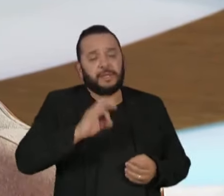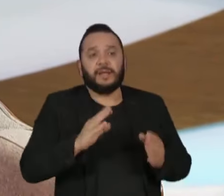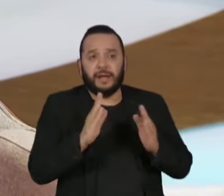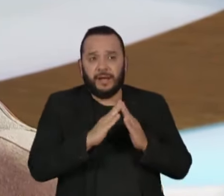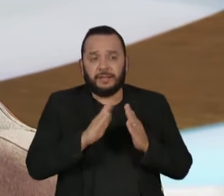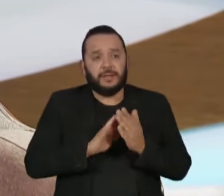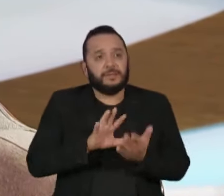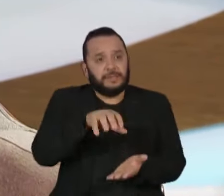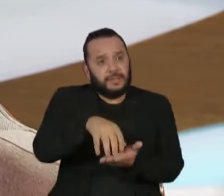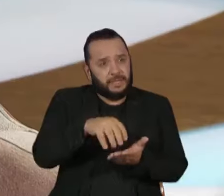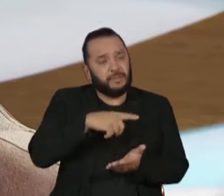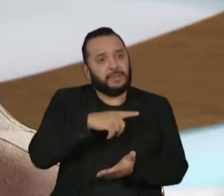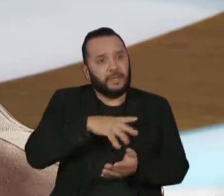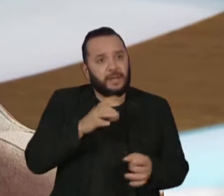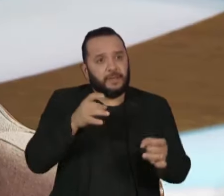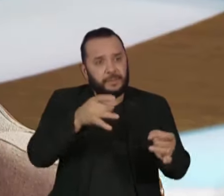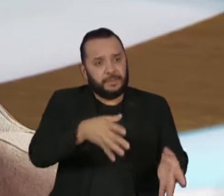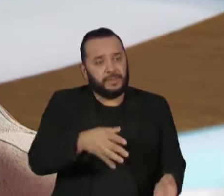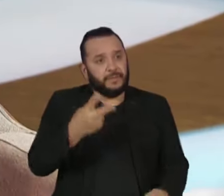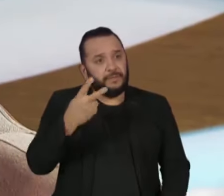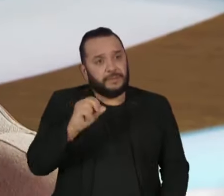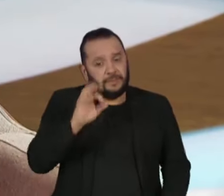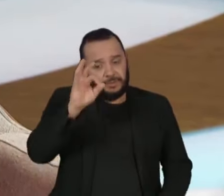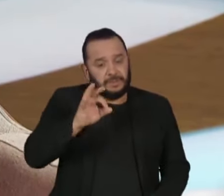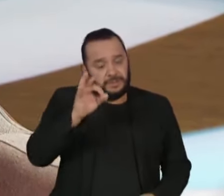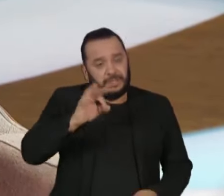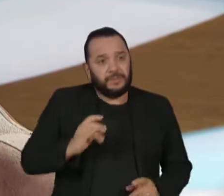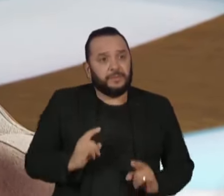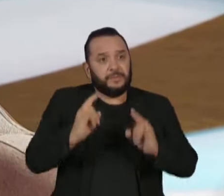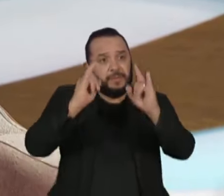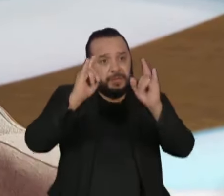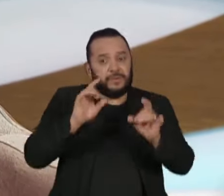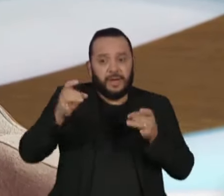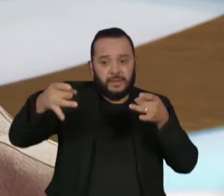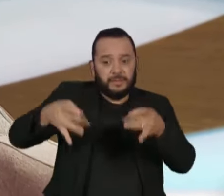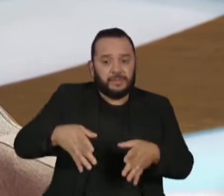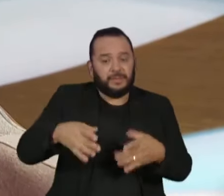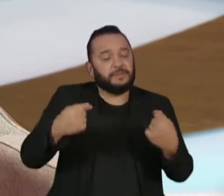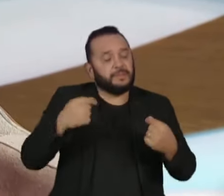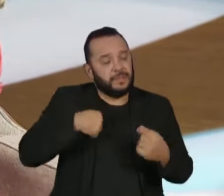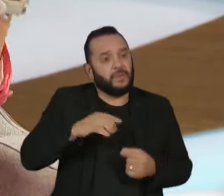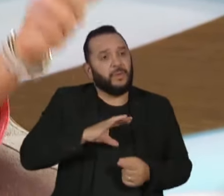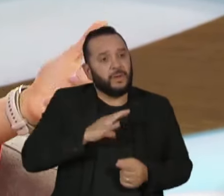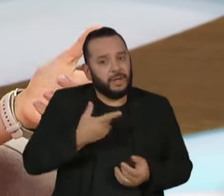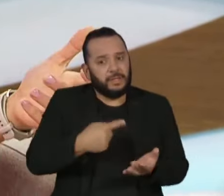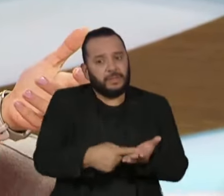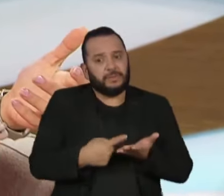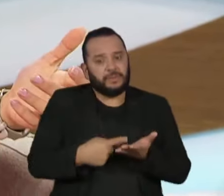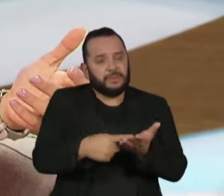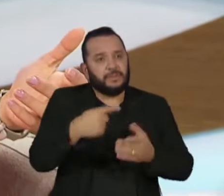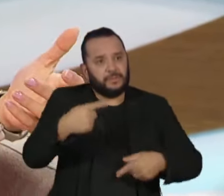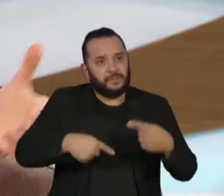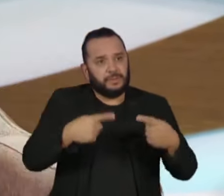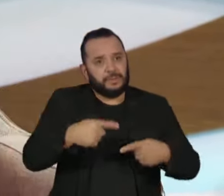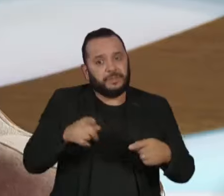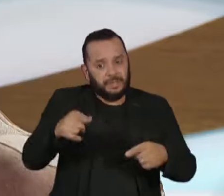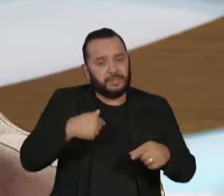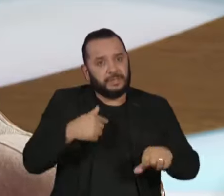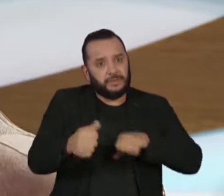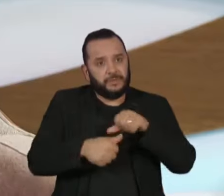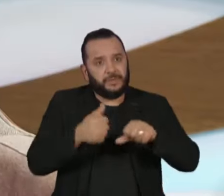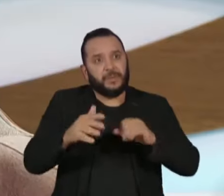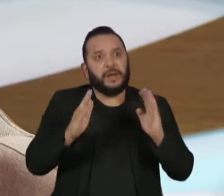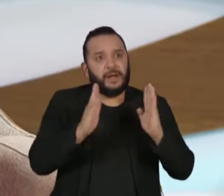que estão abandonados e que poderiam, se houver coragem e houver articulação política, ser transformados em habitação.